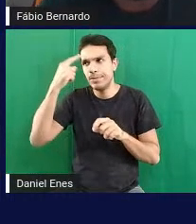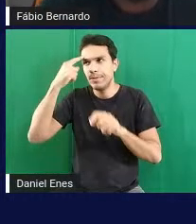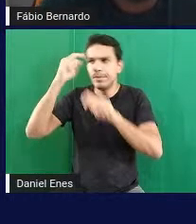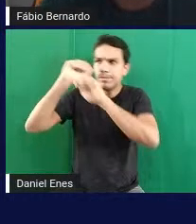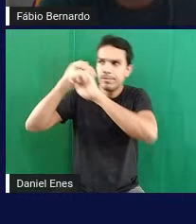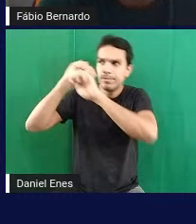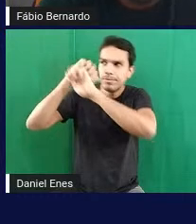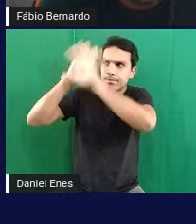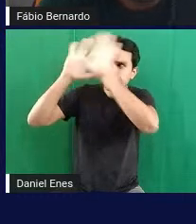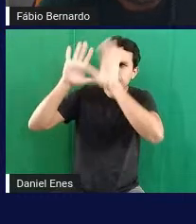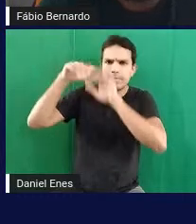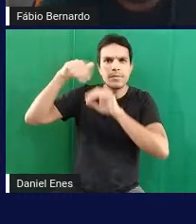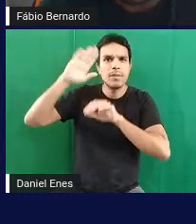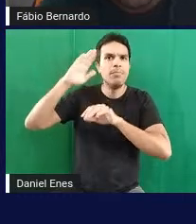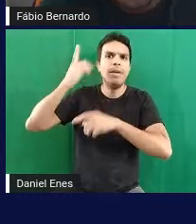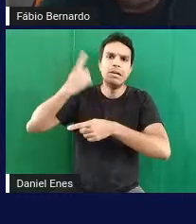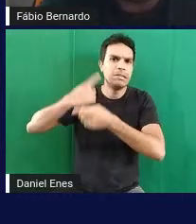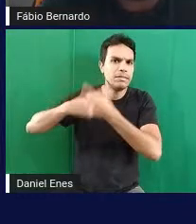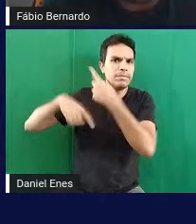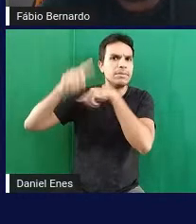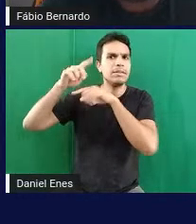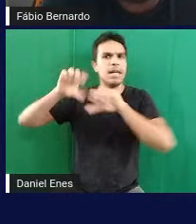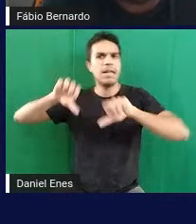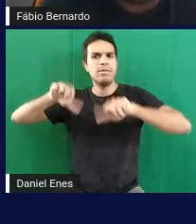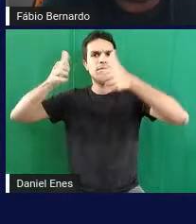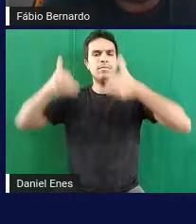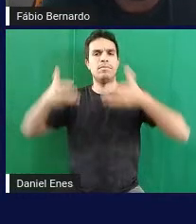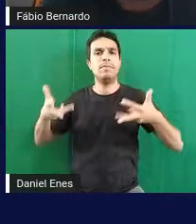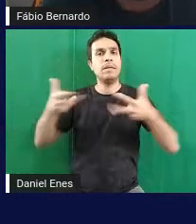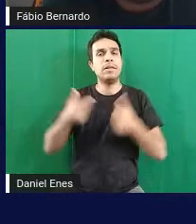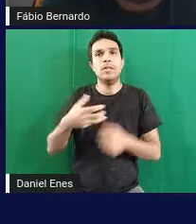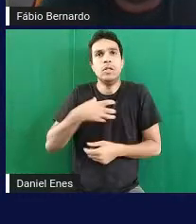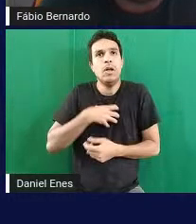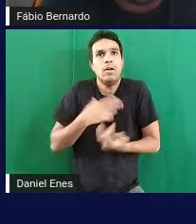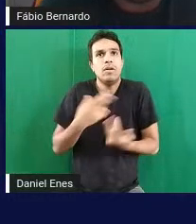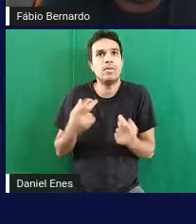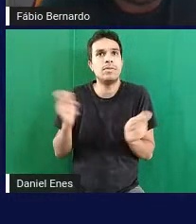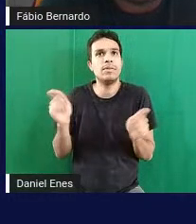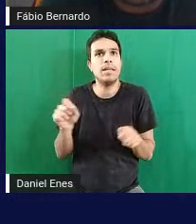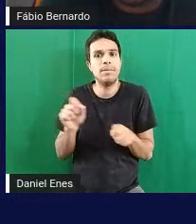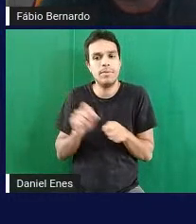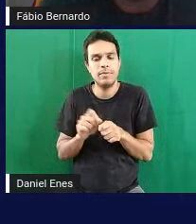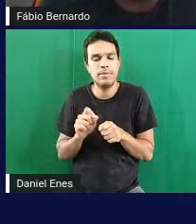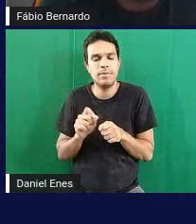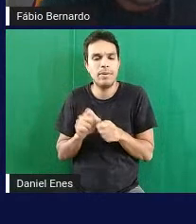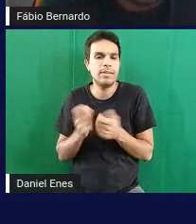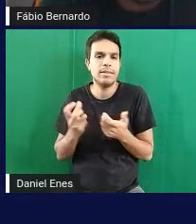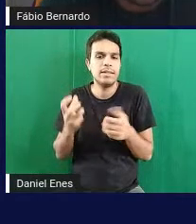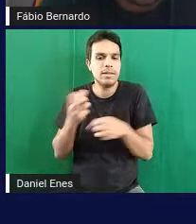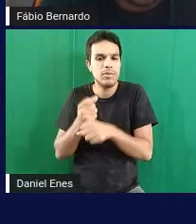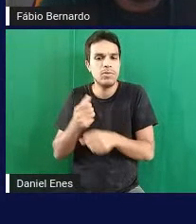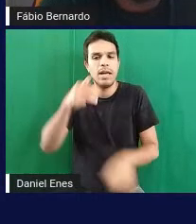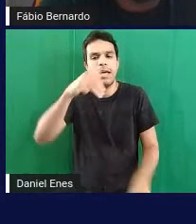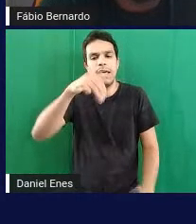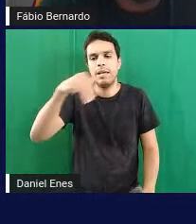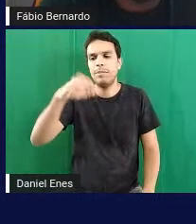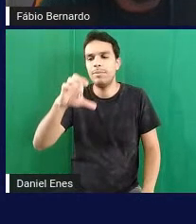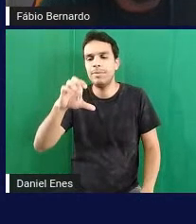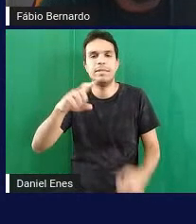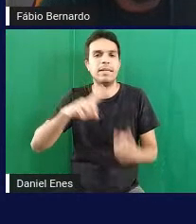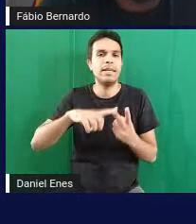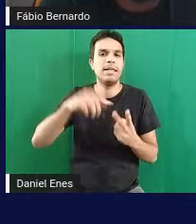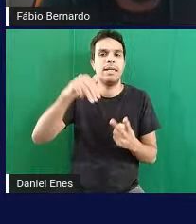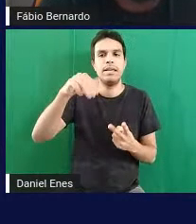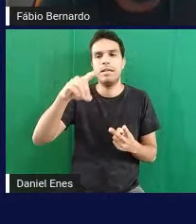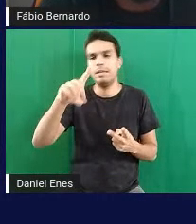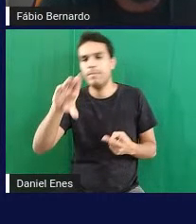tá certo? então da mesma forma é possível fazer calcular MMC MDC é tirar número das